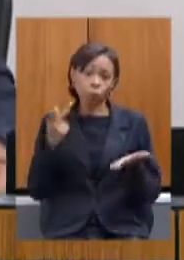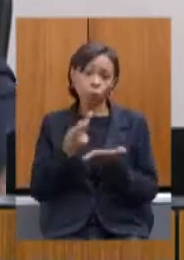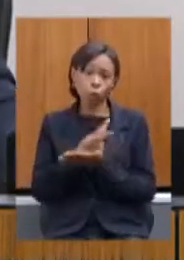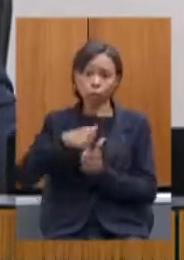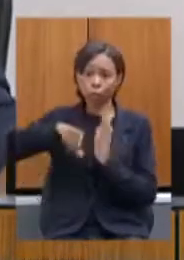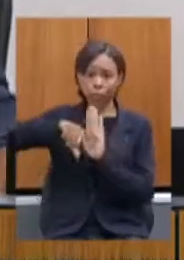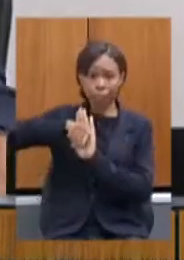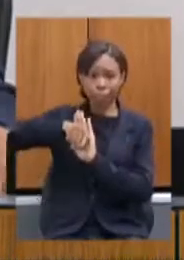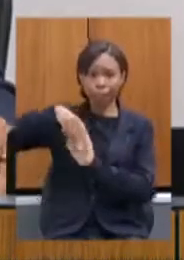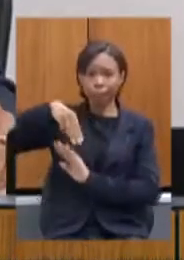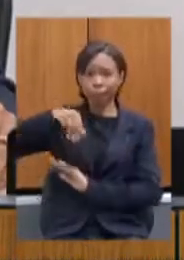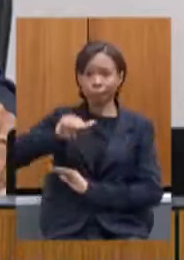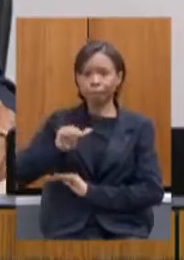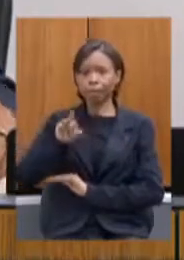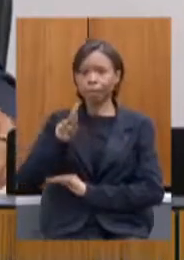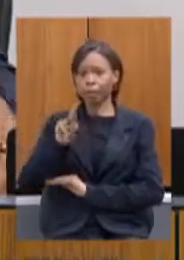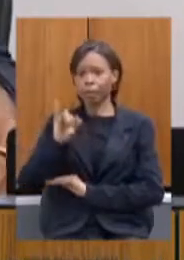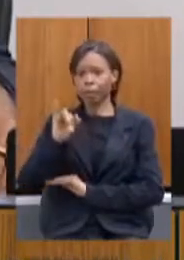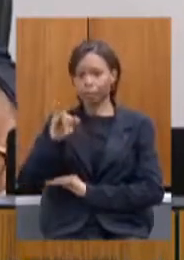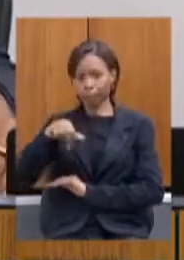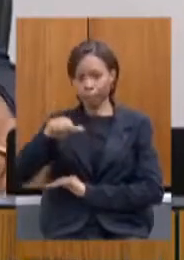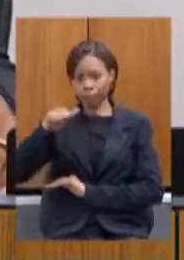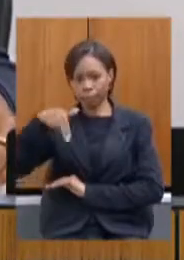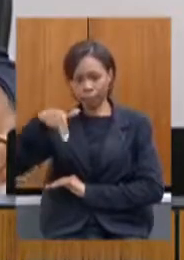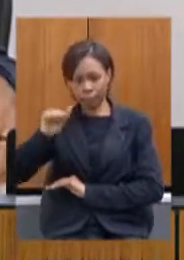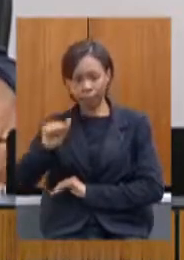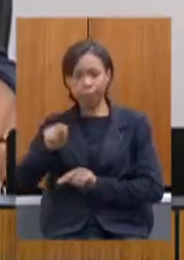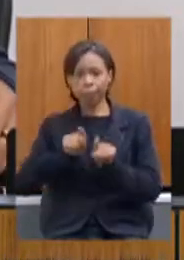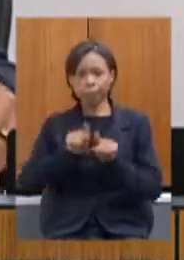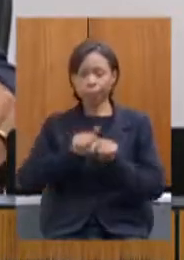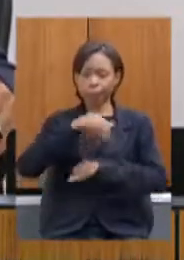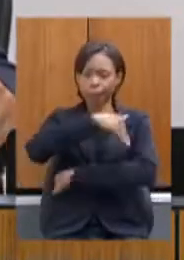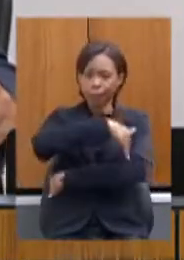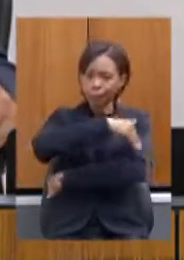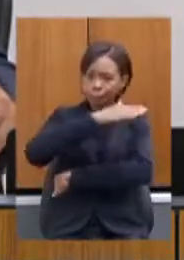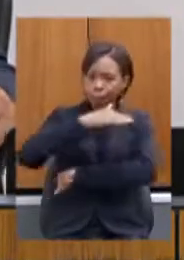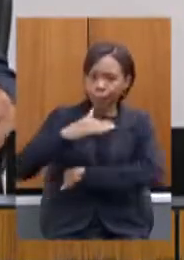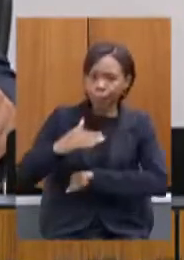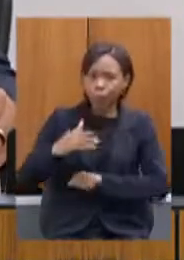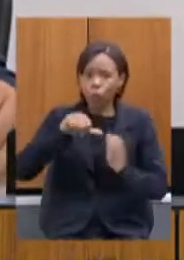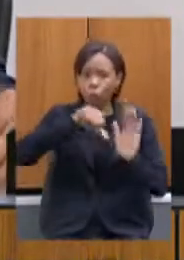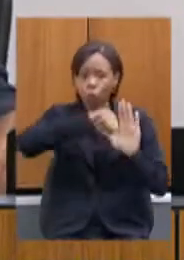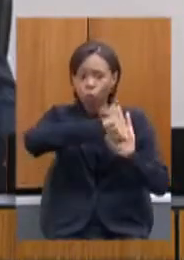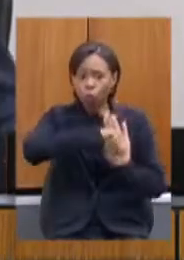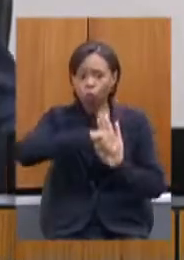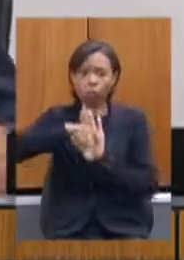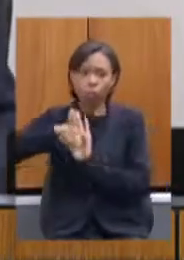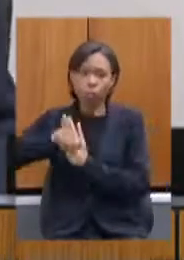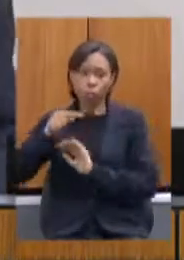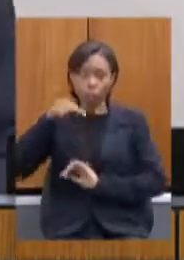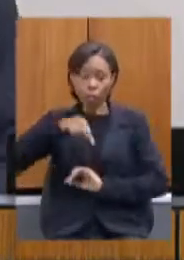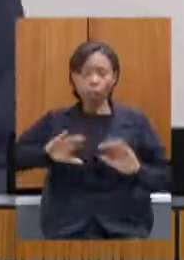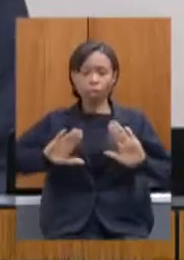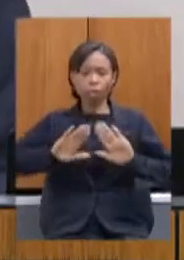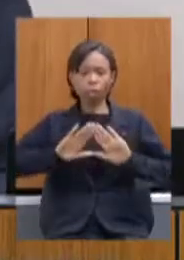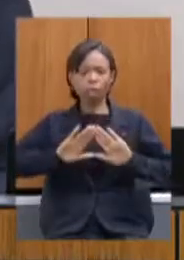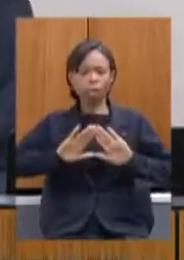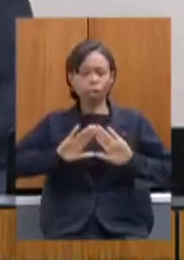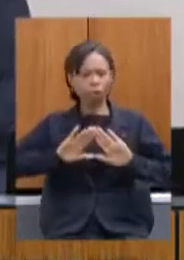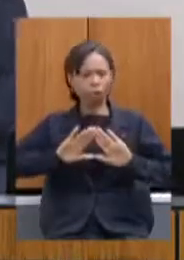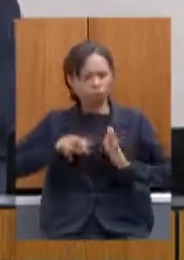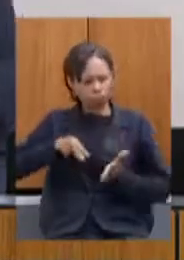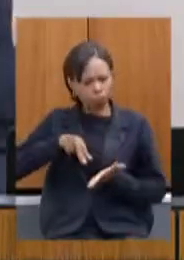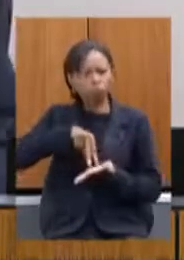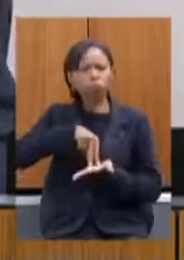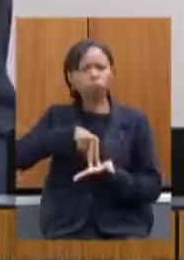Mariano o crime que aconteceu em Brumadinho essa casa foi protagonista nós parlamentares